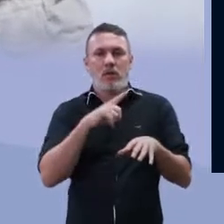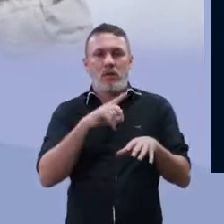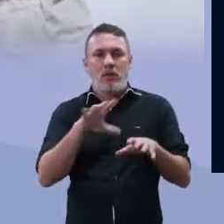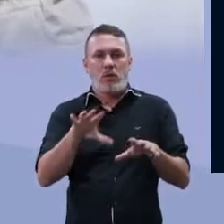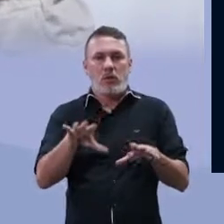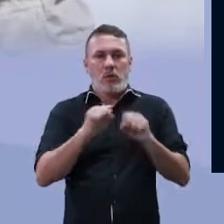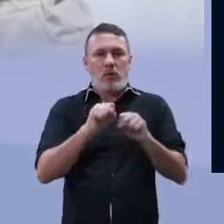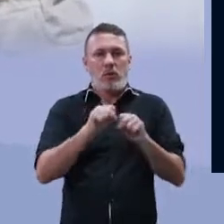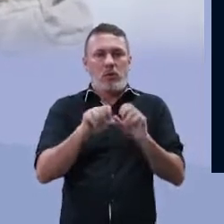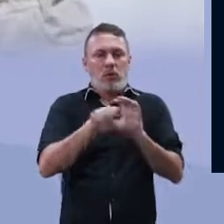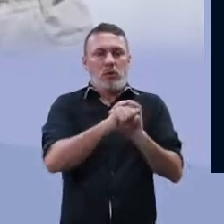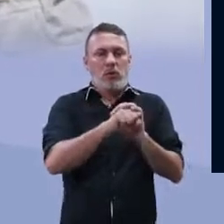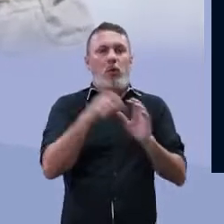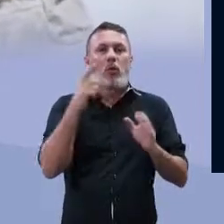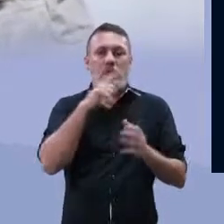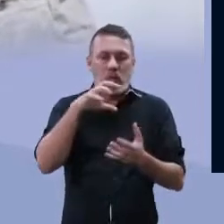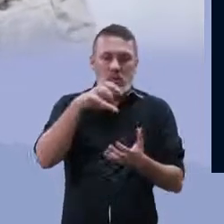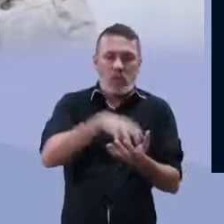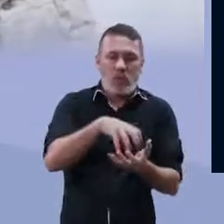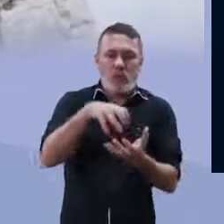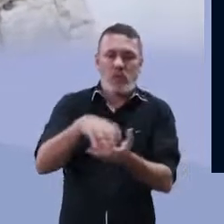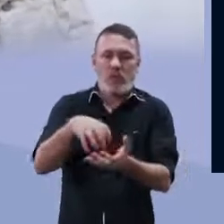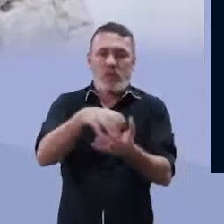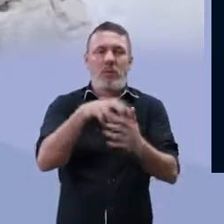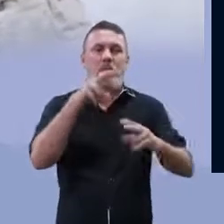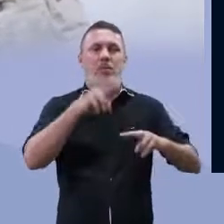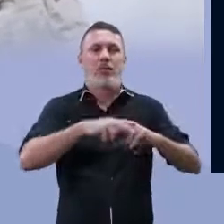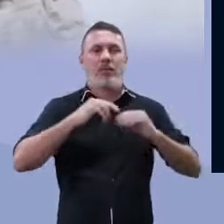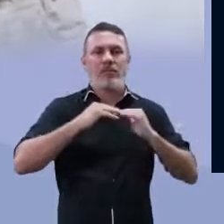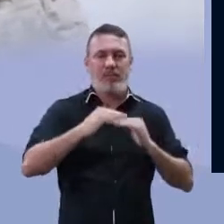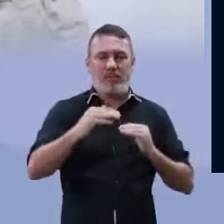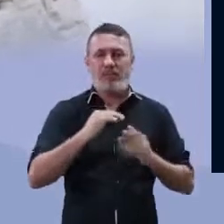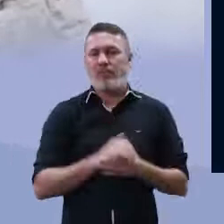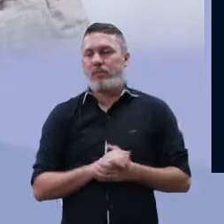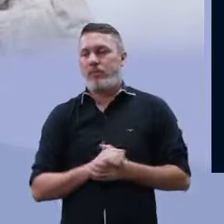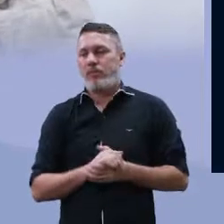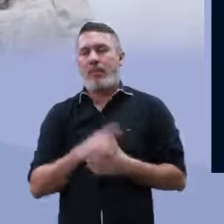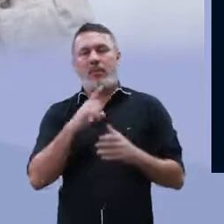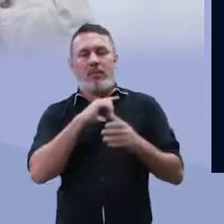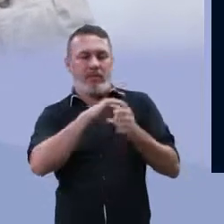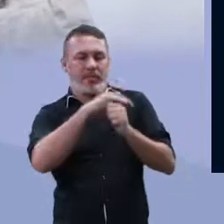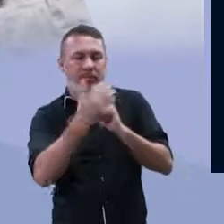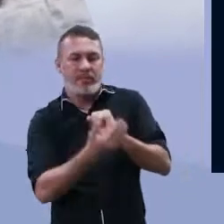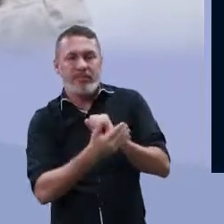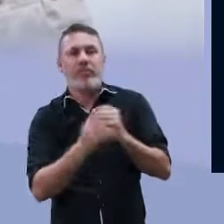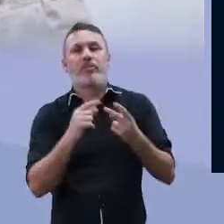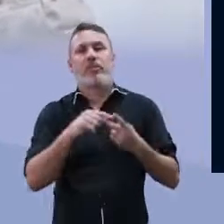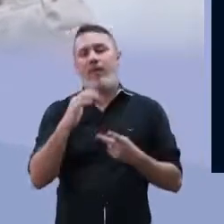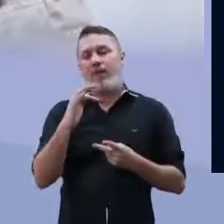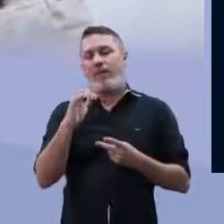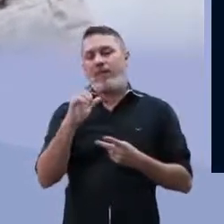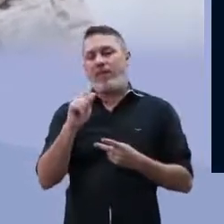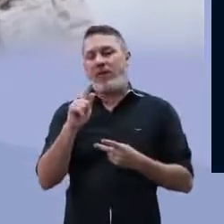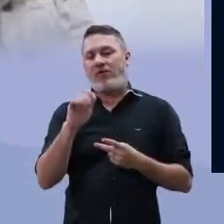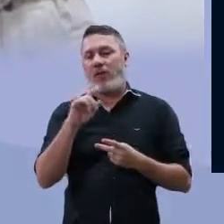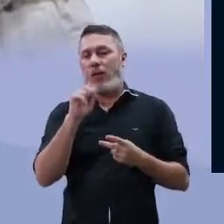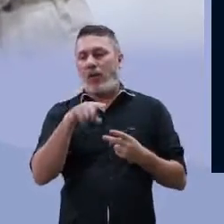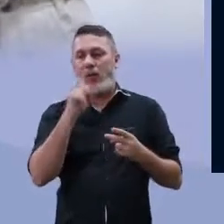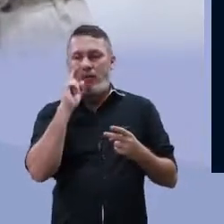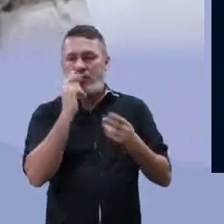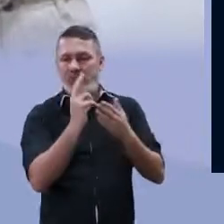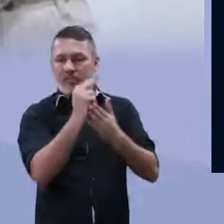ajudar nessa aderência da bactéria em superfícies. Então a cápsula, as fímbrias, o